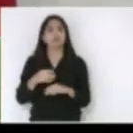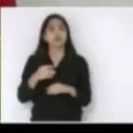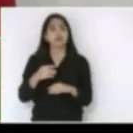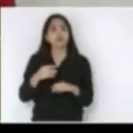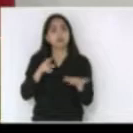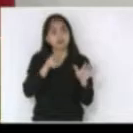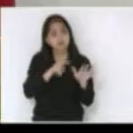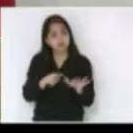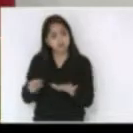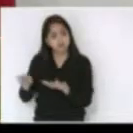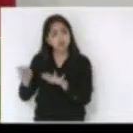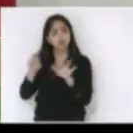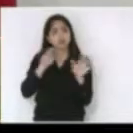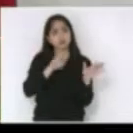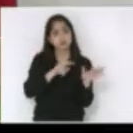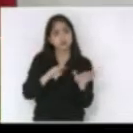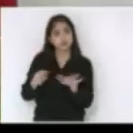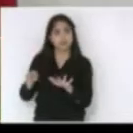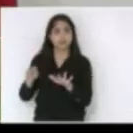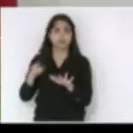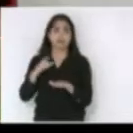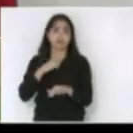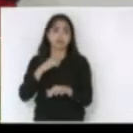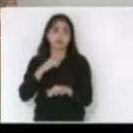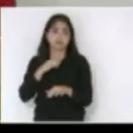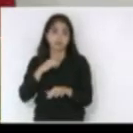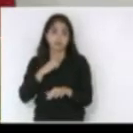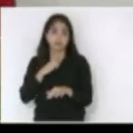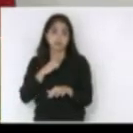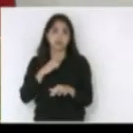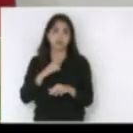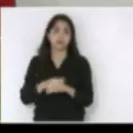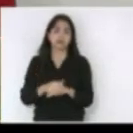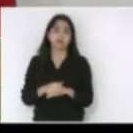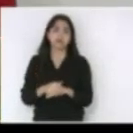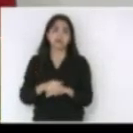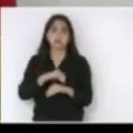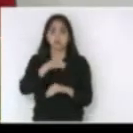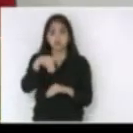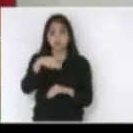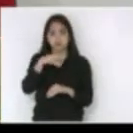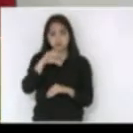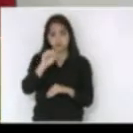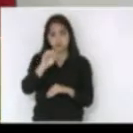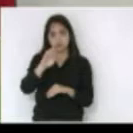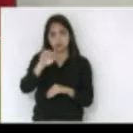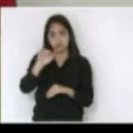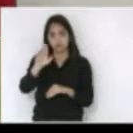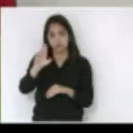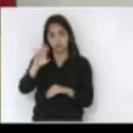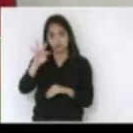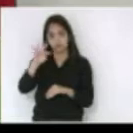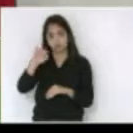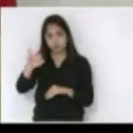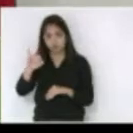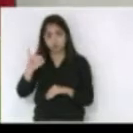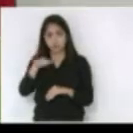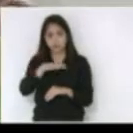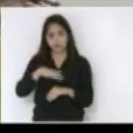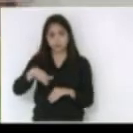temos jabutis podemos assim dizer na economia nacional